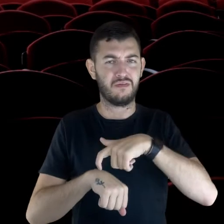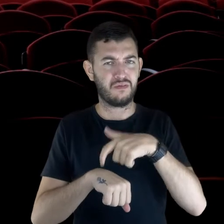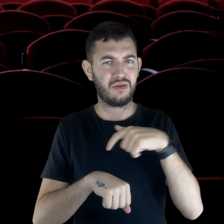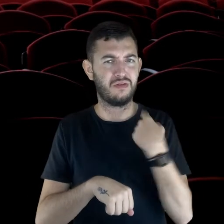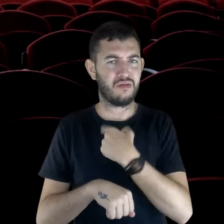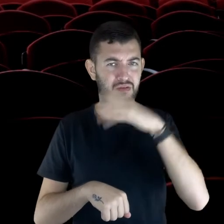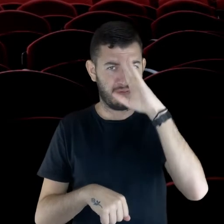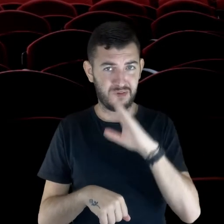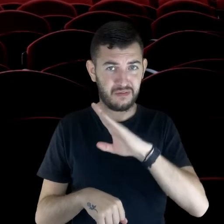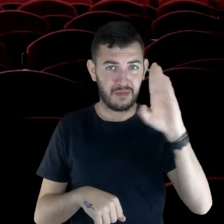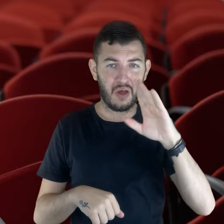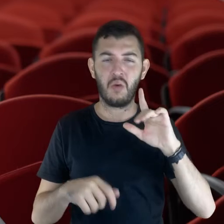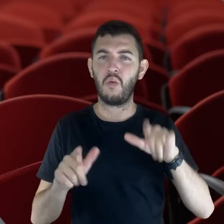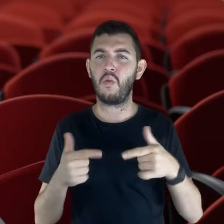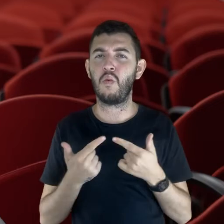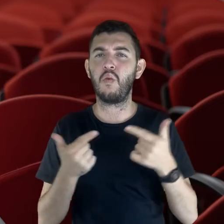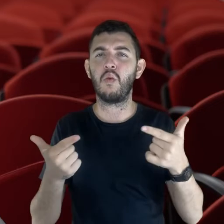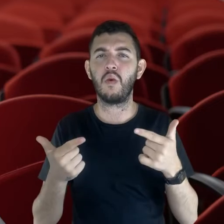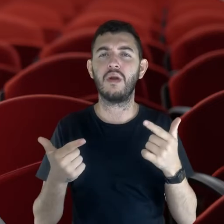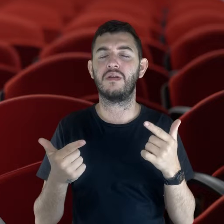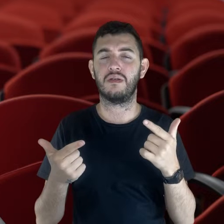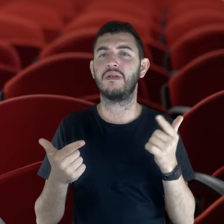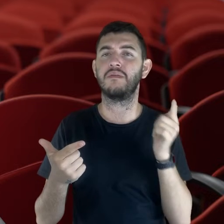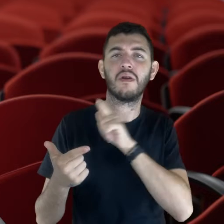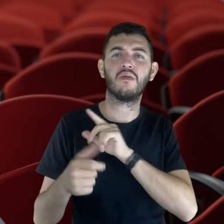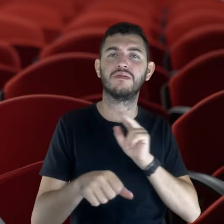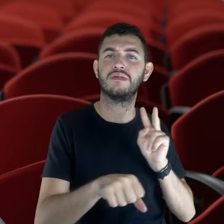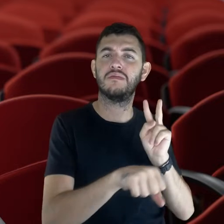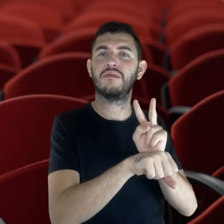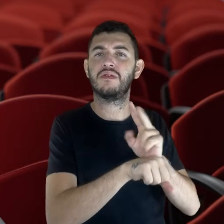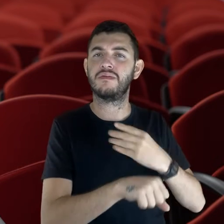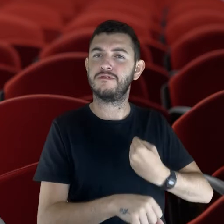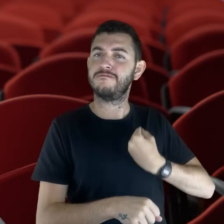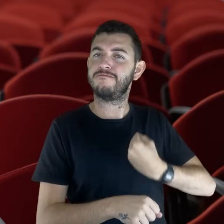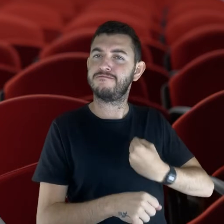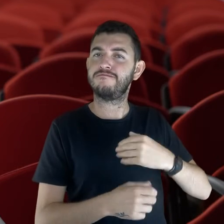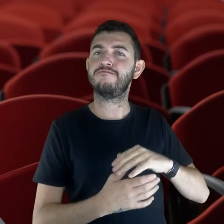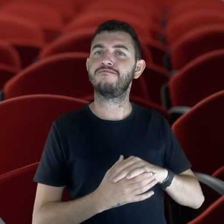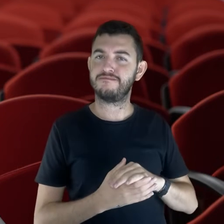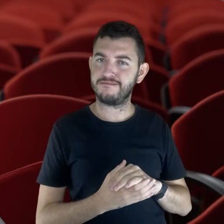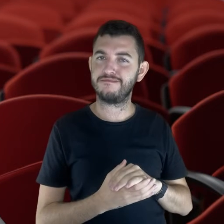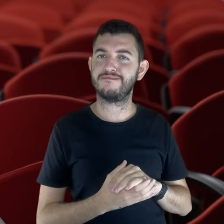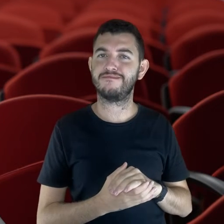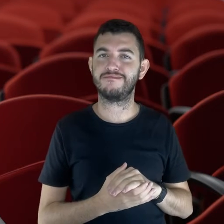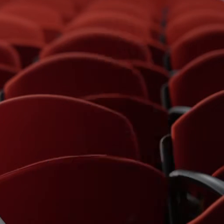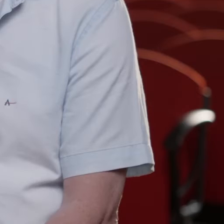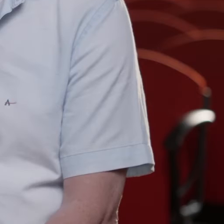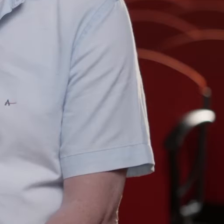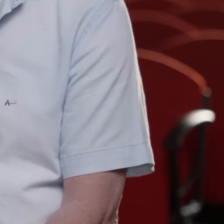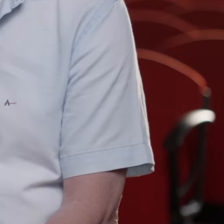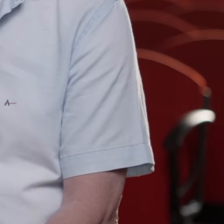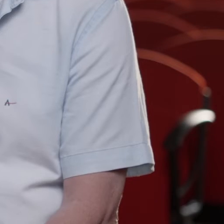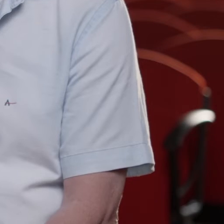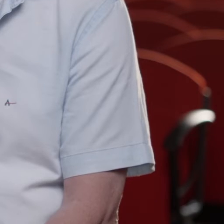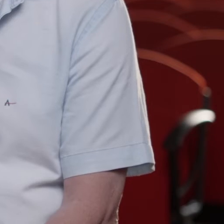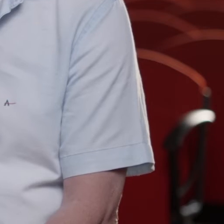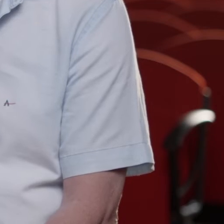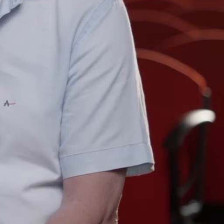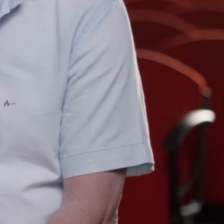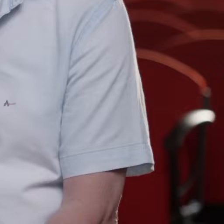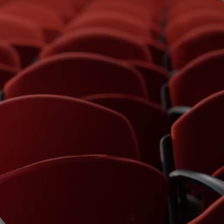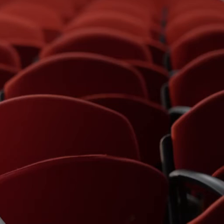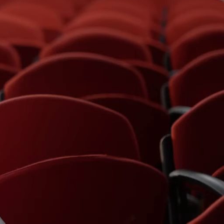E isso foi extremamente importante. No momento em que a gente esteve, principalmente, lutando pela vida. Tchau.